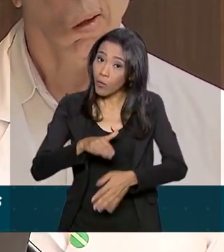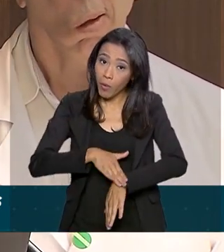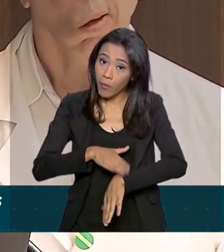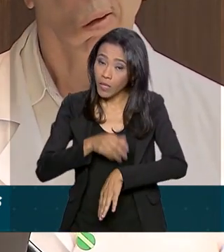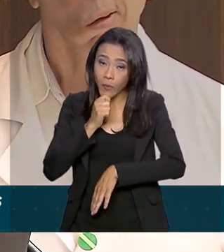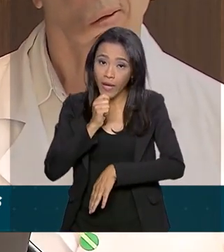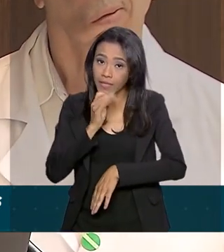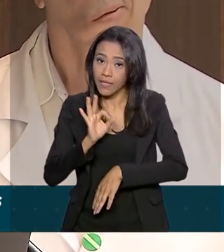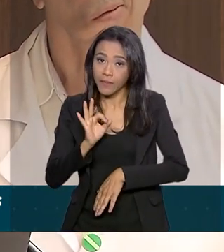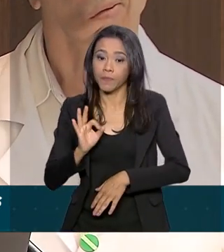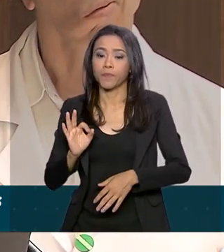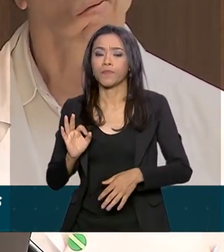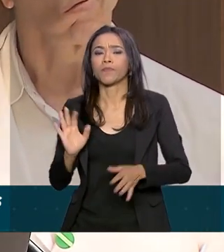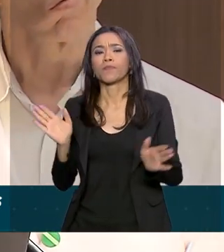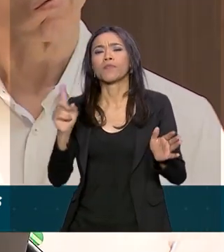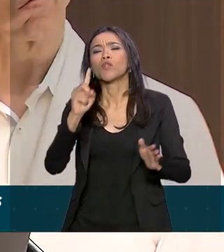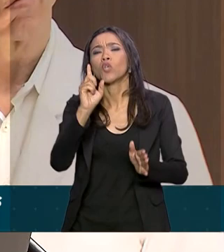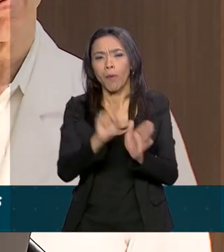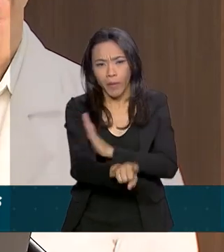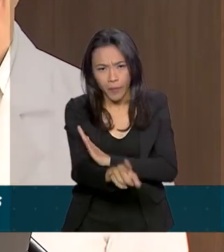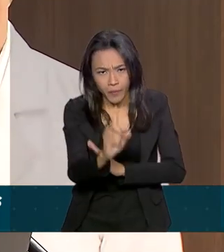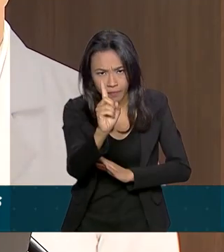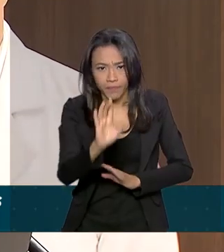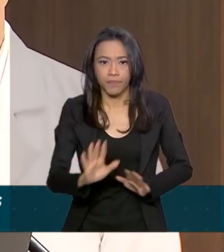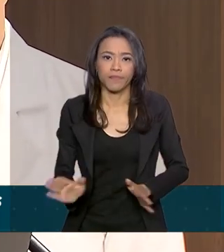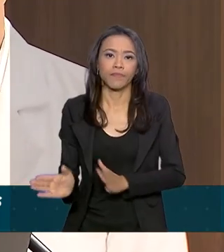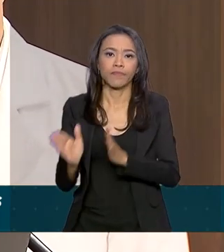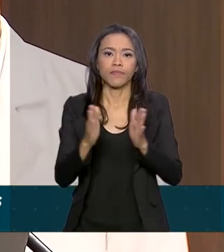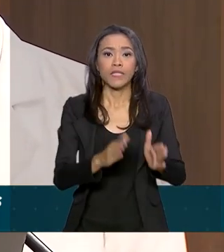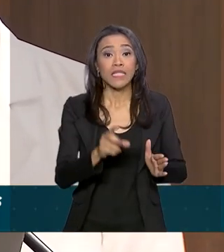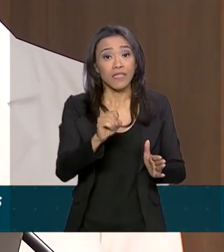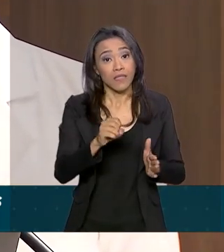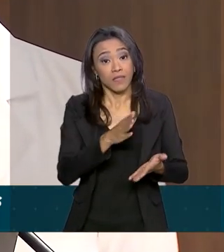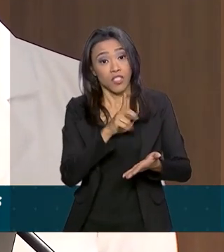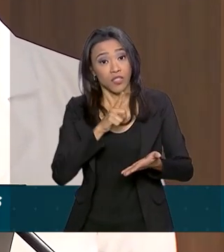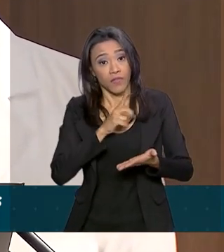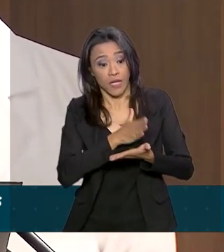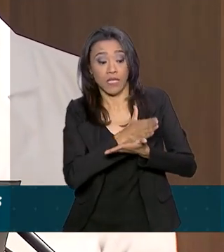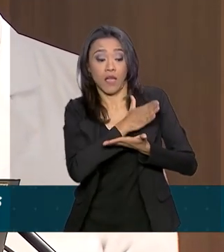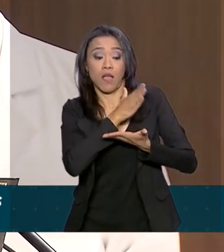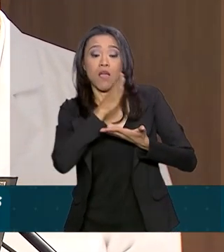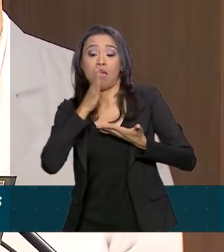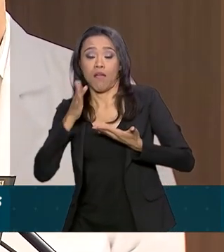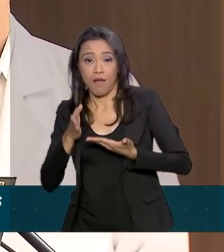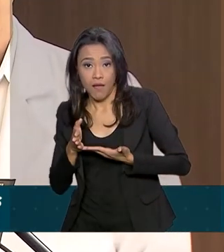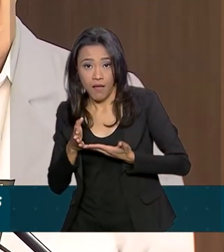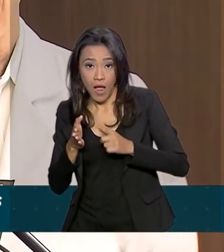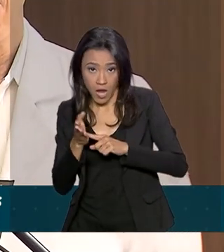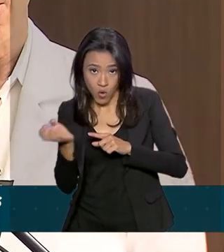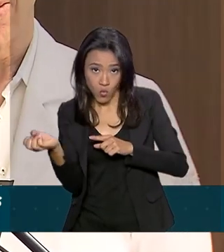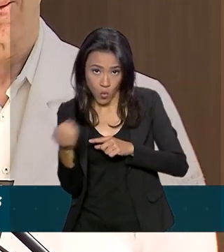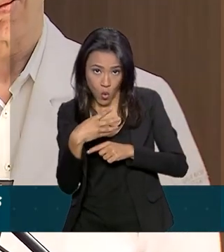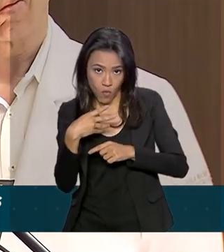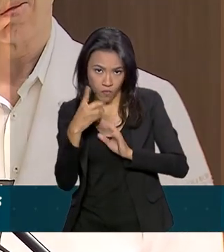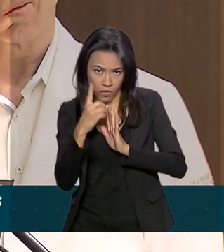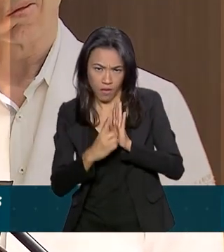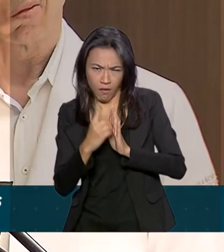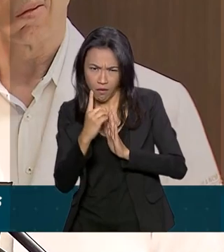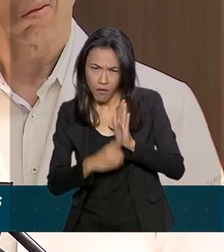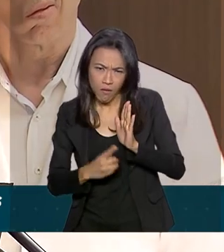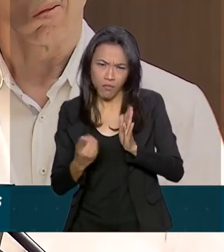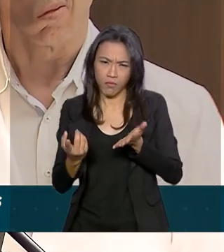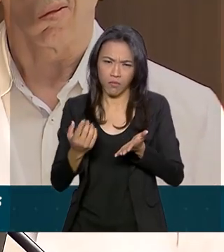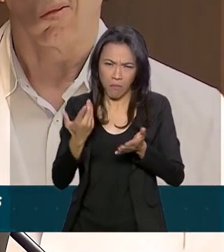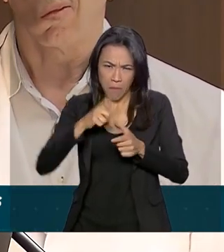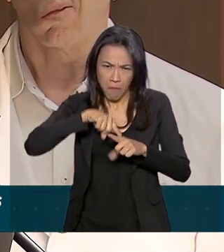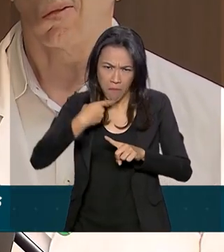É só mais uma pergunta, é Márcio, senhor da TV Globo. E aí, havendo essa postergação, emite-se um novo decreto? Como é que funciona isso? Mais